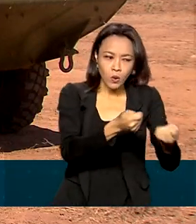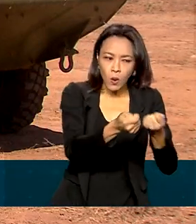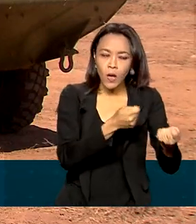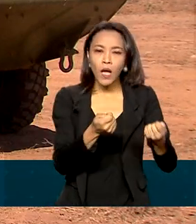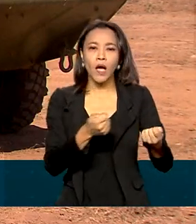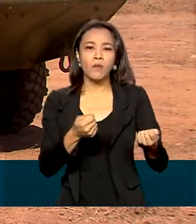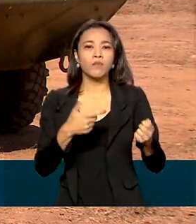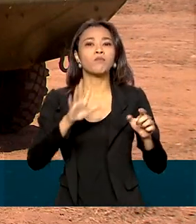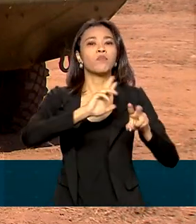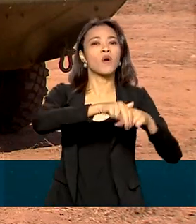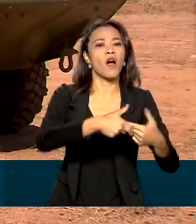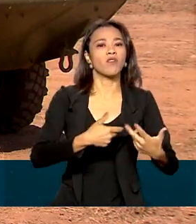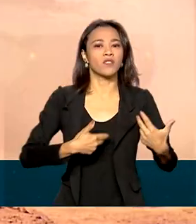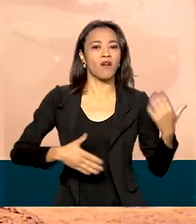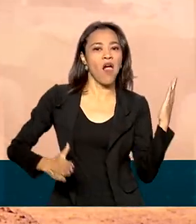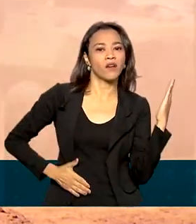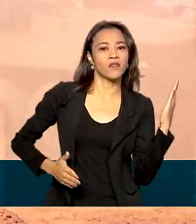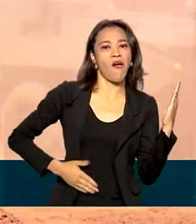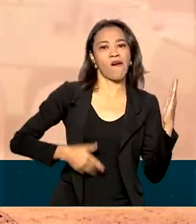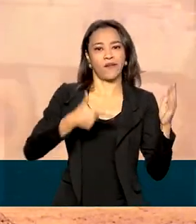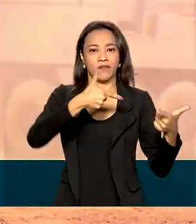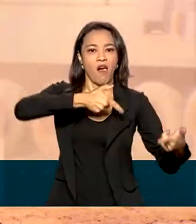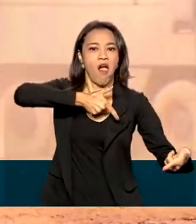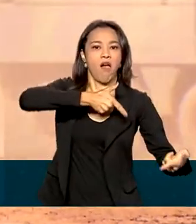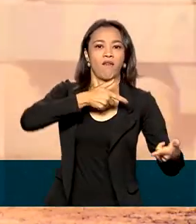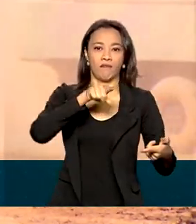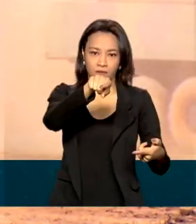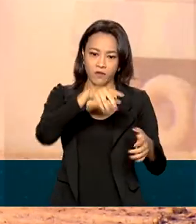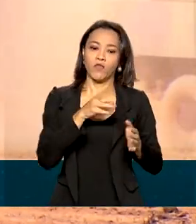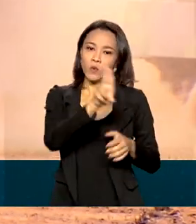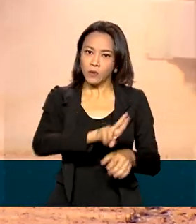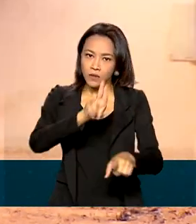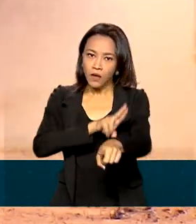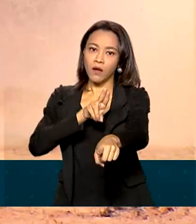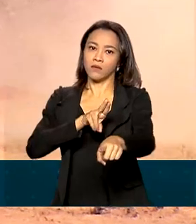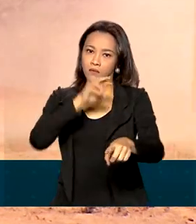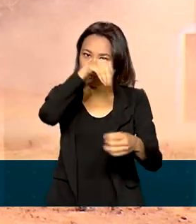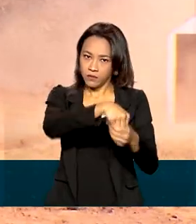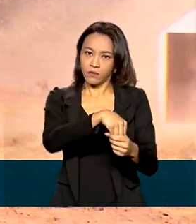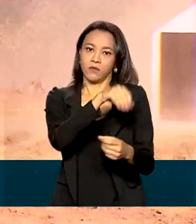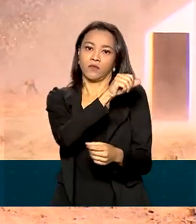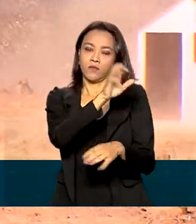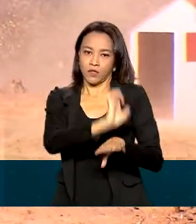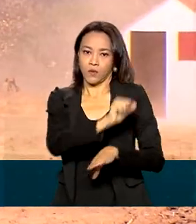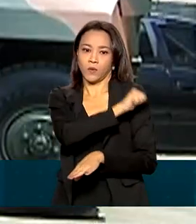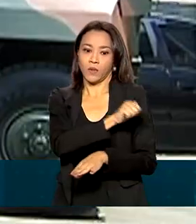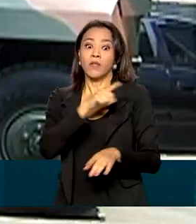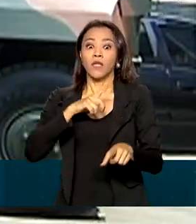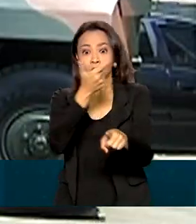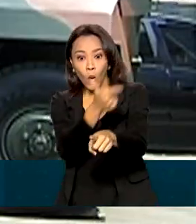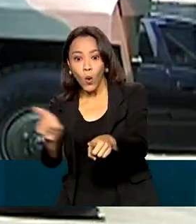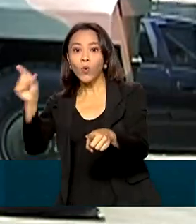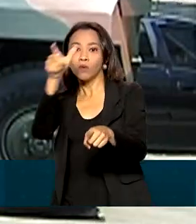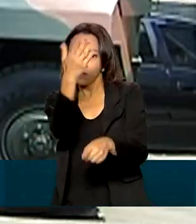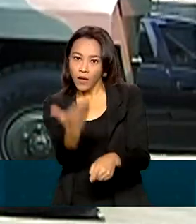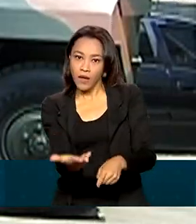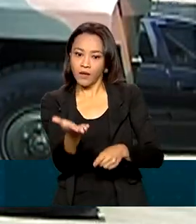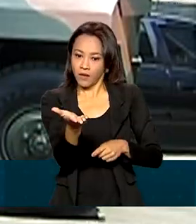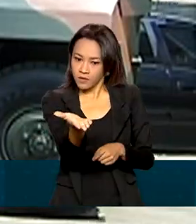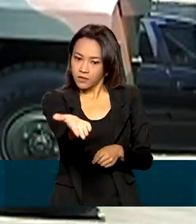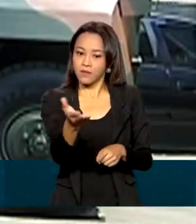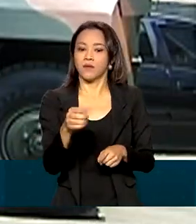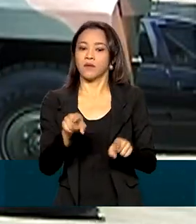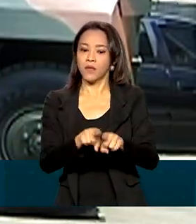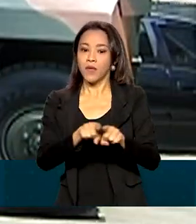que estava nas mãos dos traficantes. Além do Piranha, as Forças Armadas também possuem outros blindados, como o Urutu, que